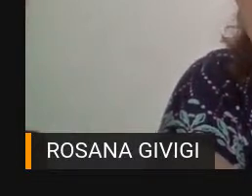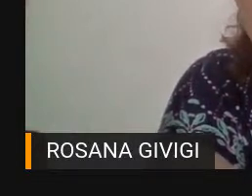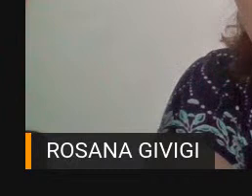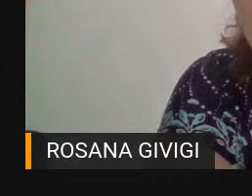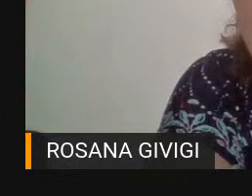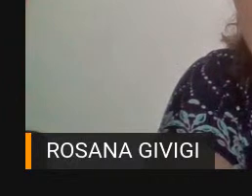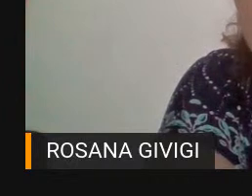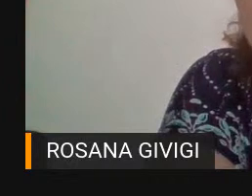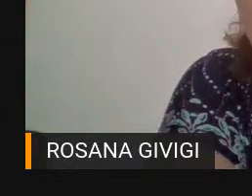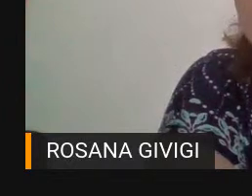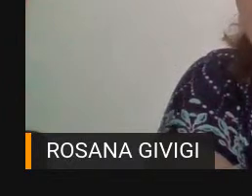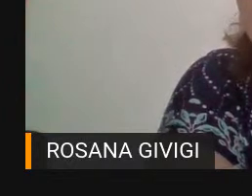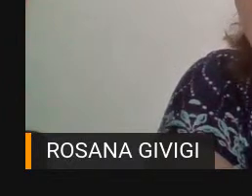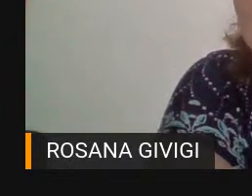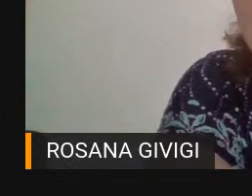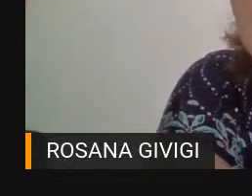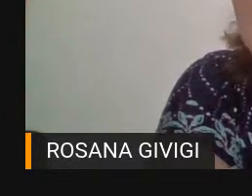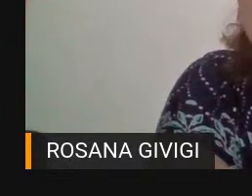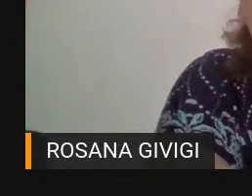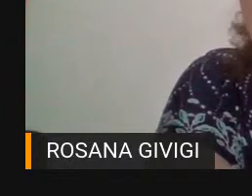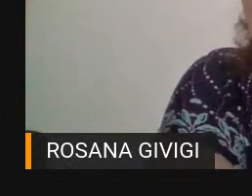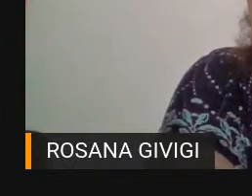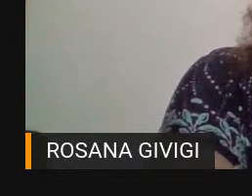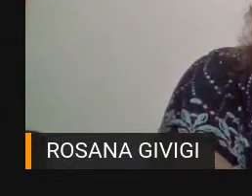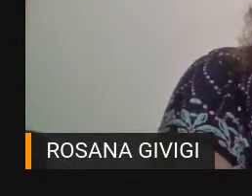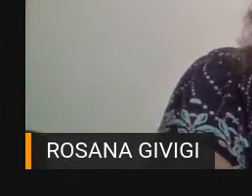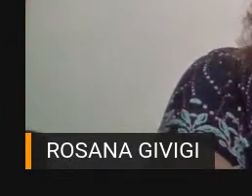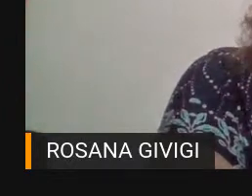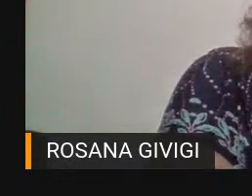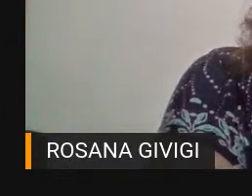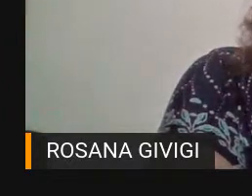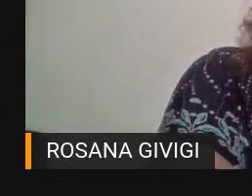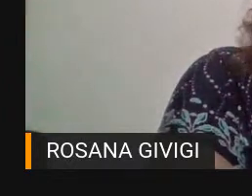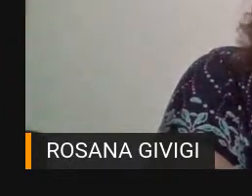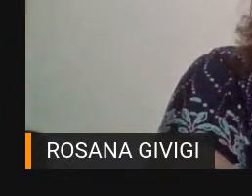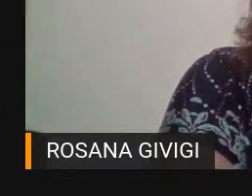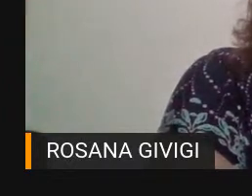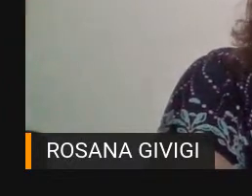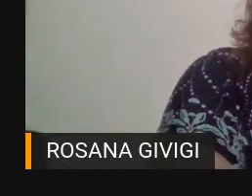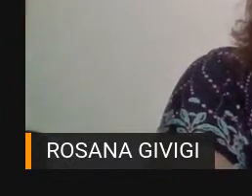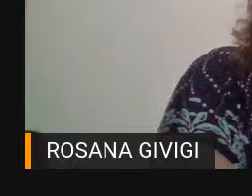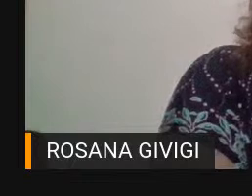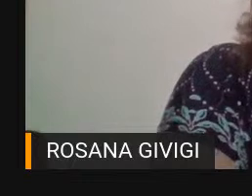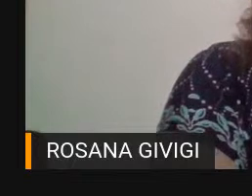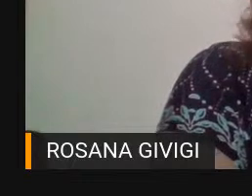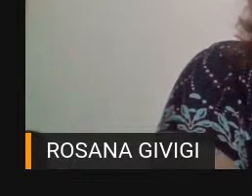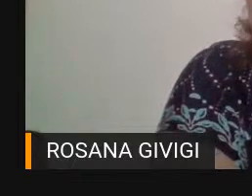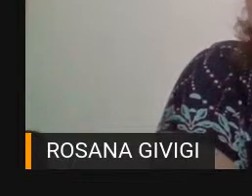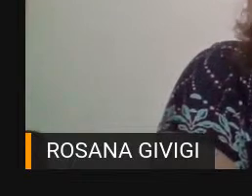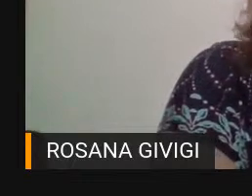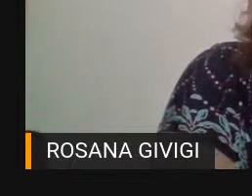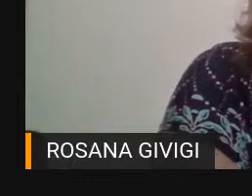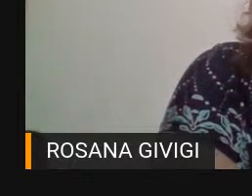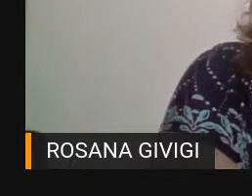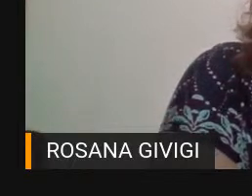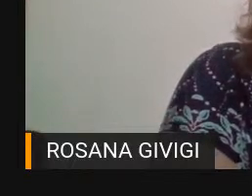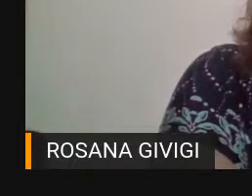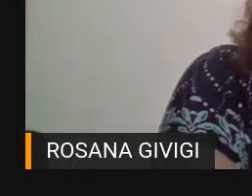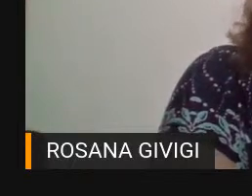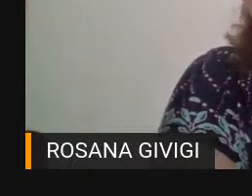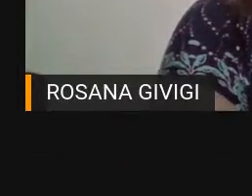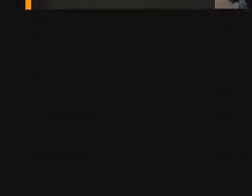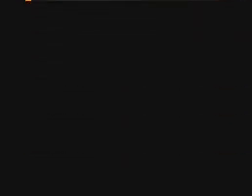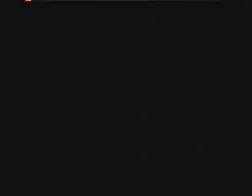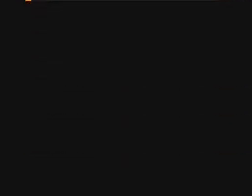Dividindo com vocês Um pouco Do que a gente tem Refletido Atualmente Eu sou, então Como já foi